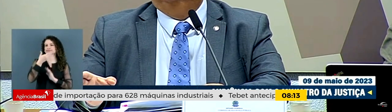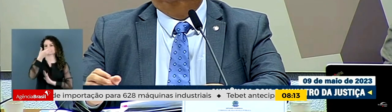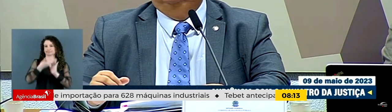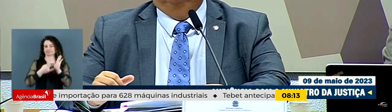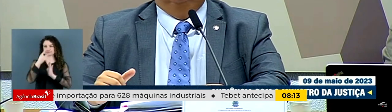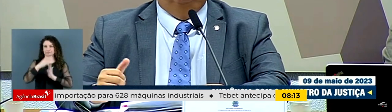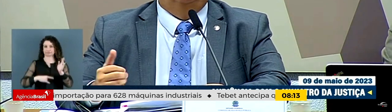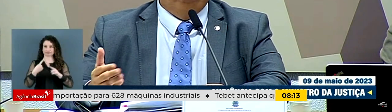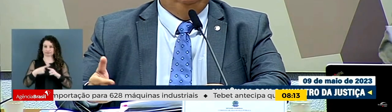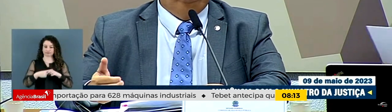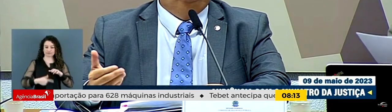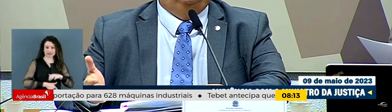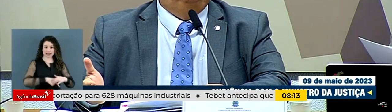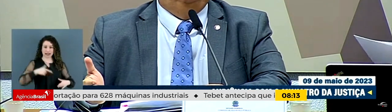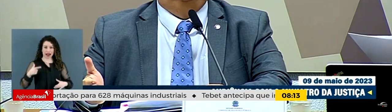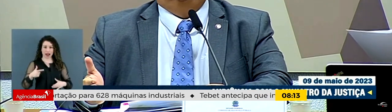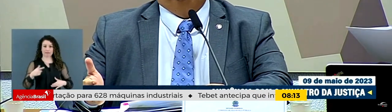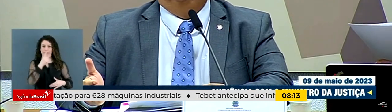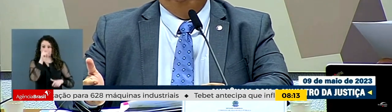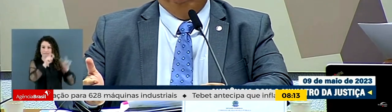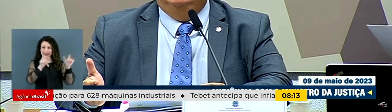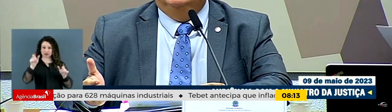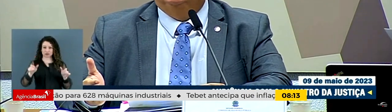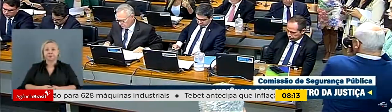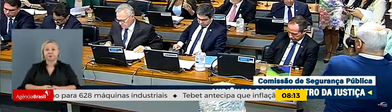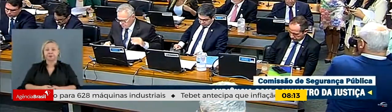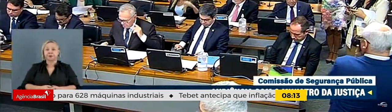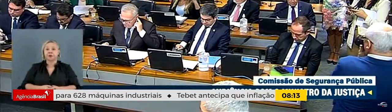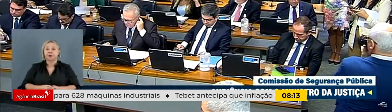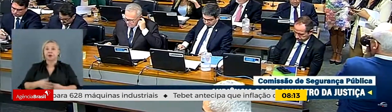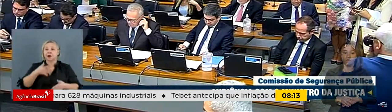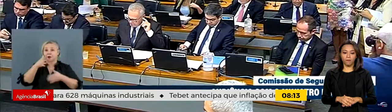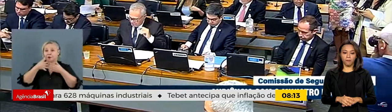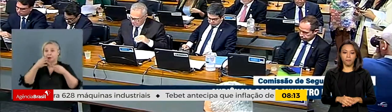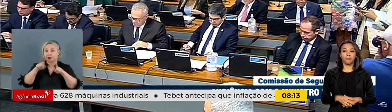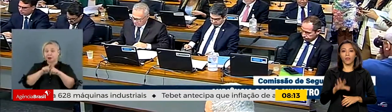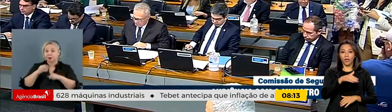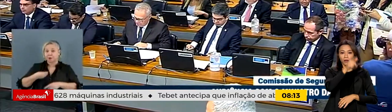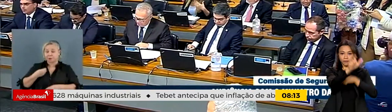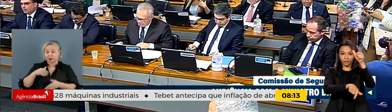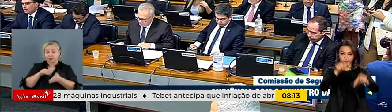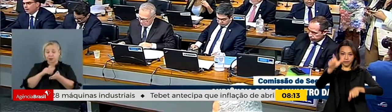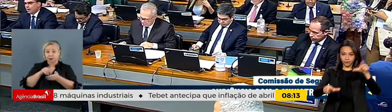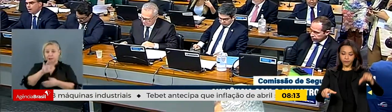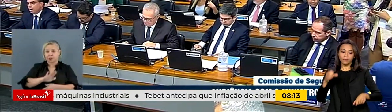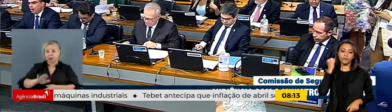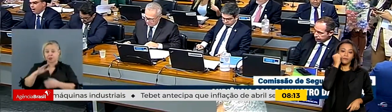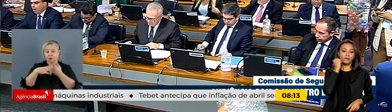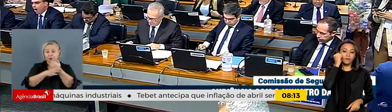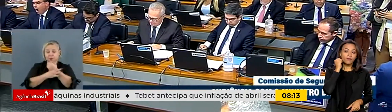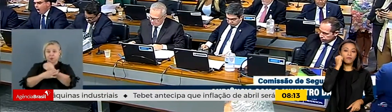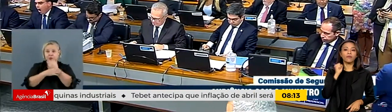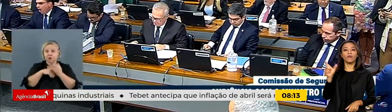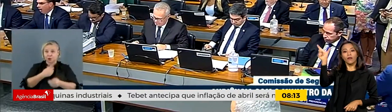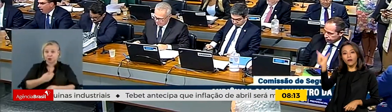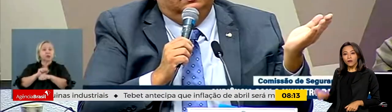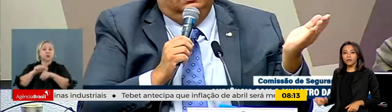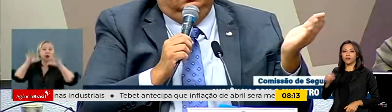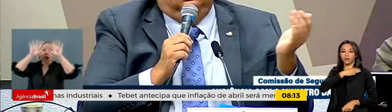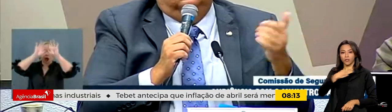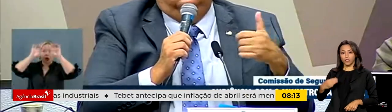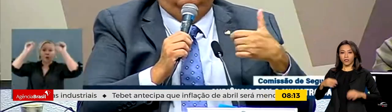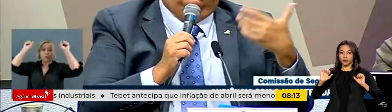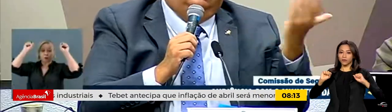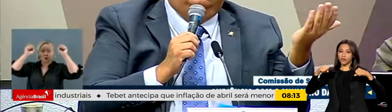erradas são um caminho para a perpetração de crimes. Para os senadores, o ministro também defendeu o fortalecimento do